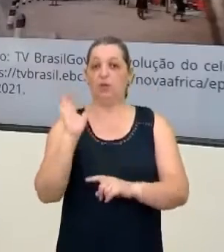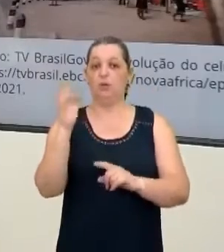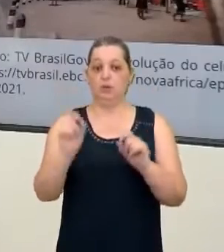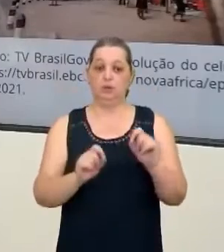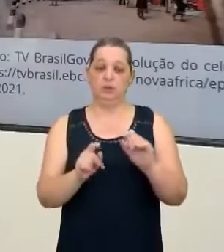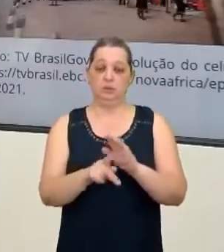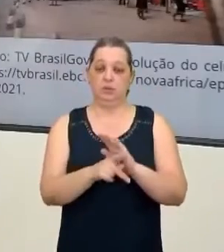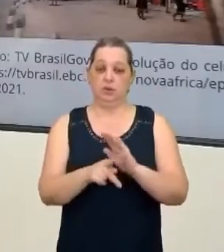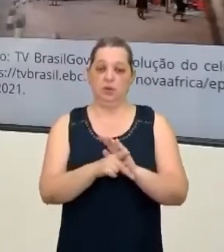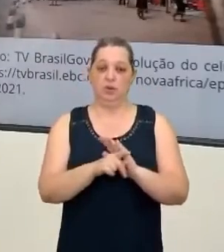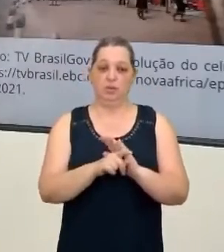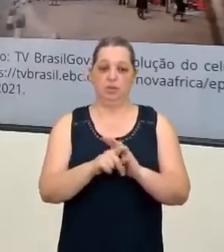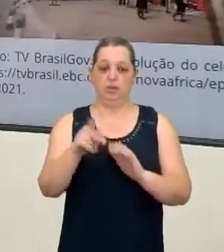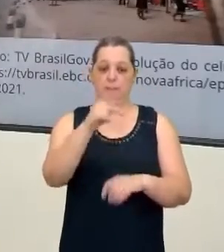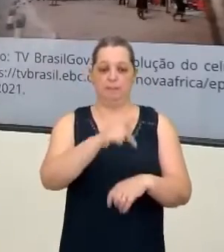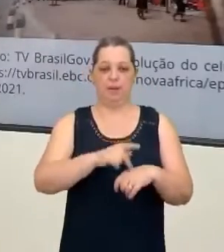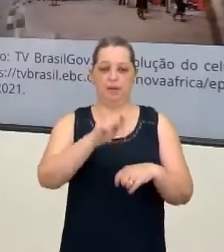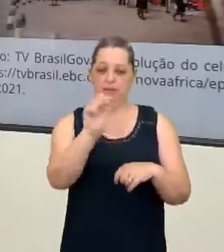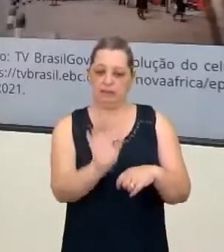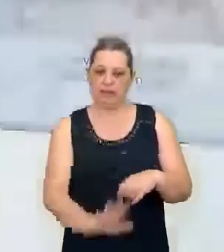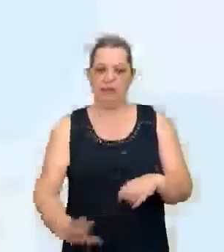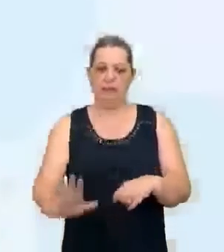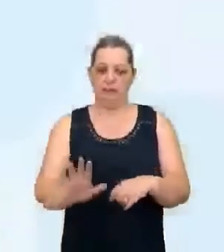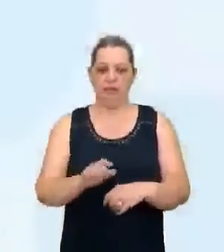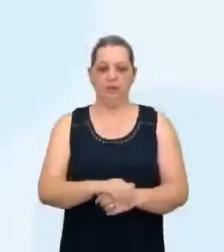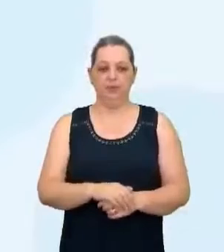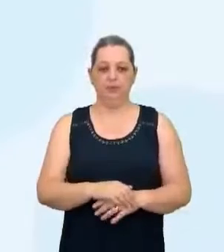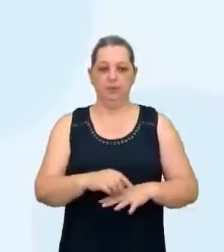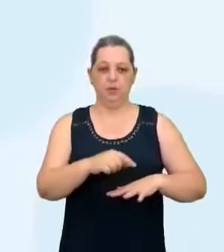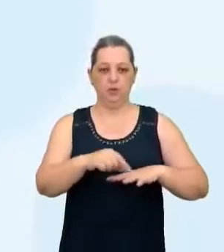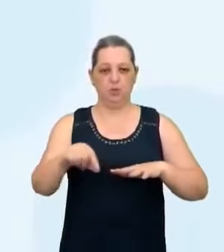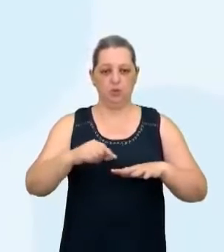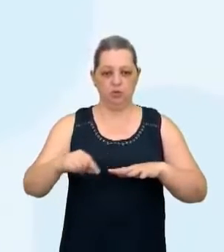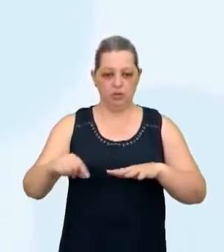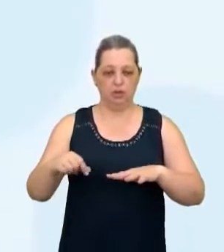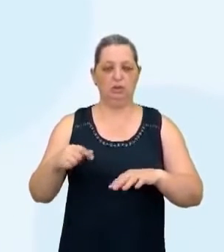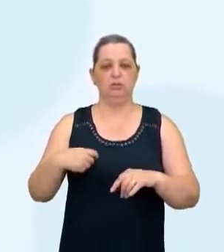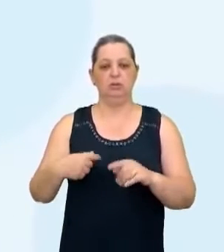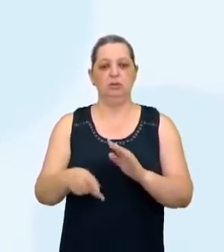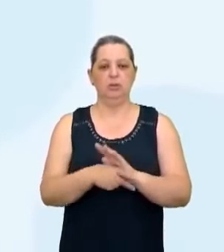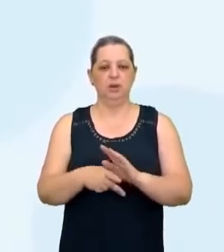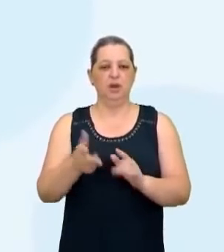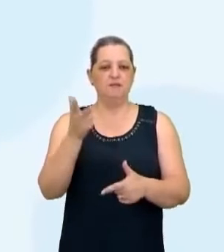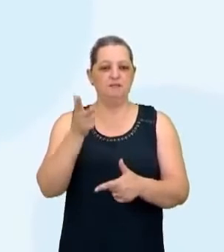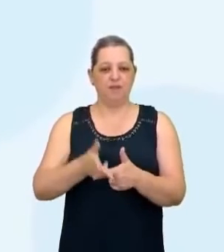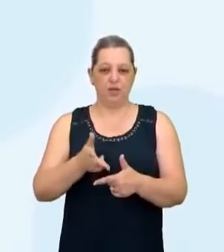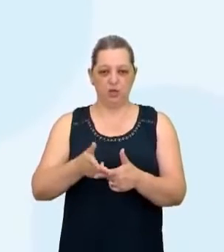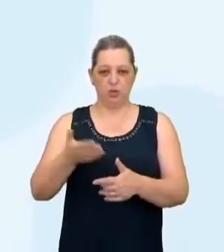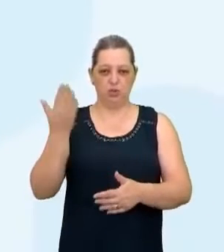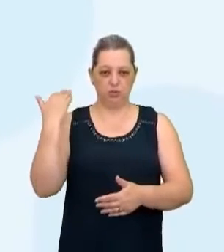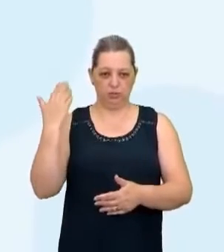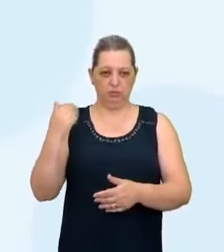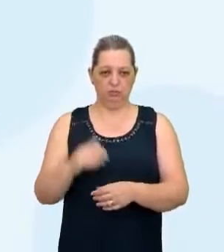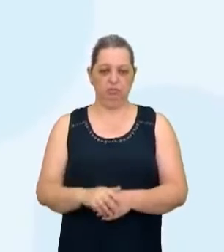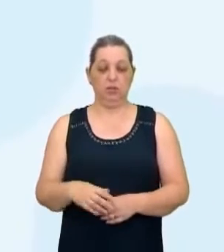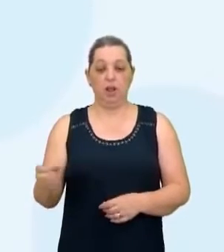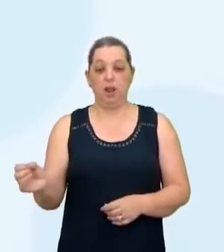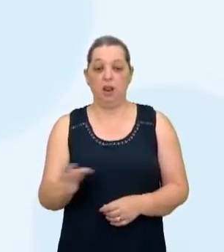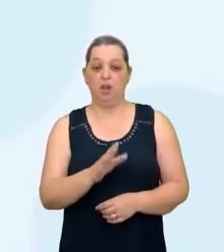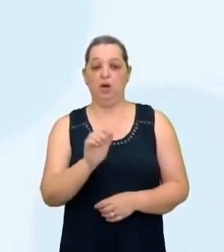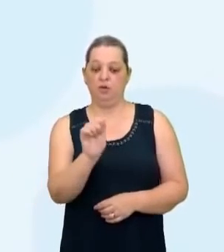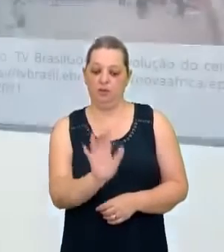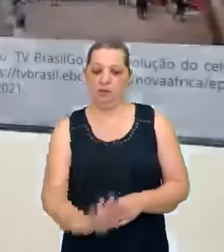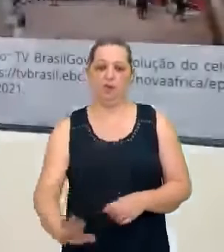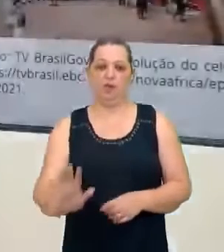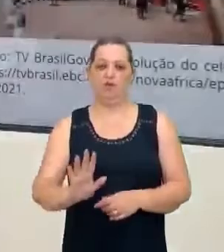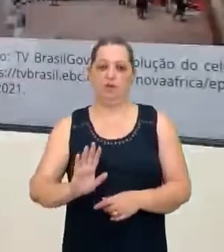continente africano, começando com um vídeo que faz parte daquele vídeo anterior, Nova África, a Revolução